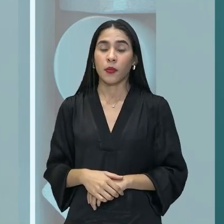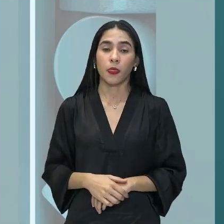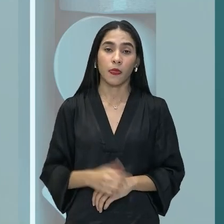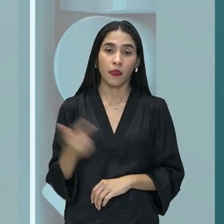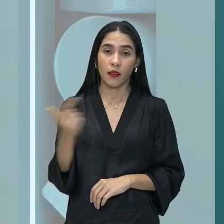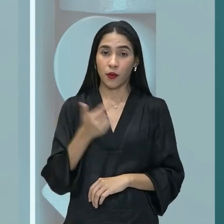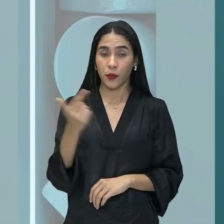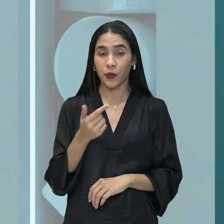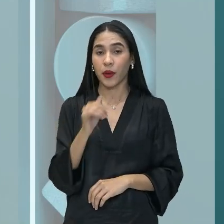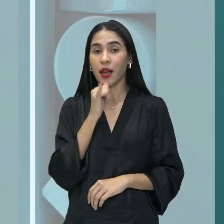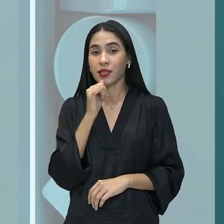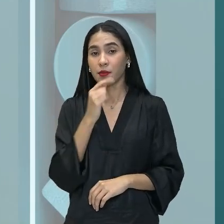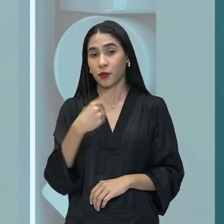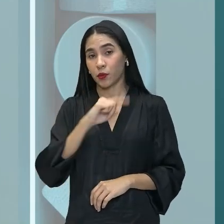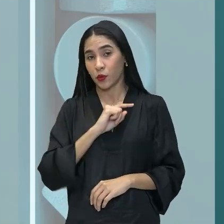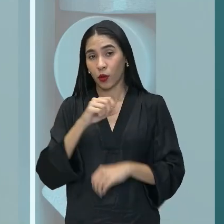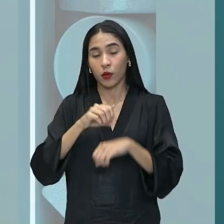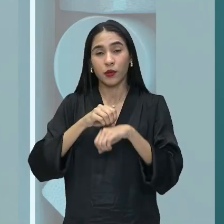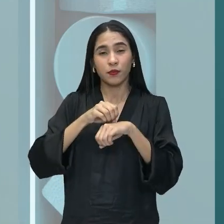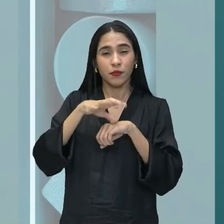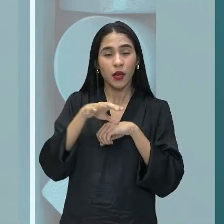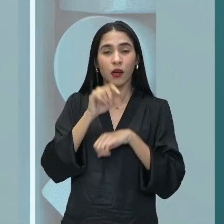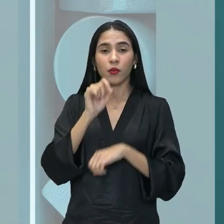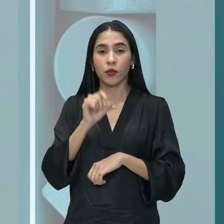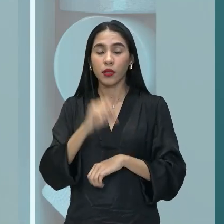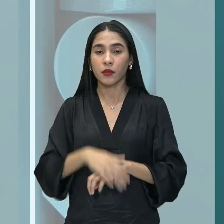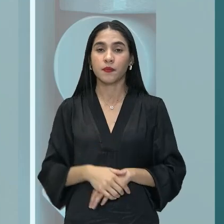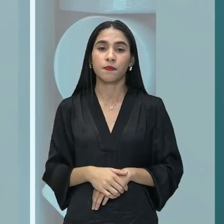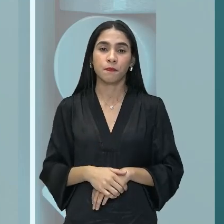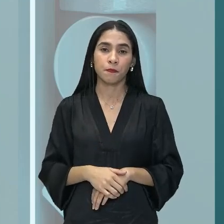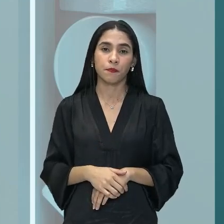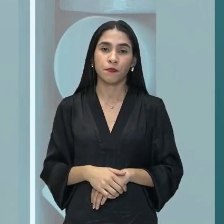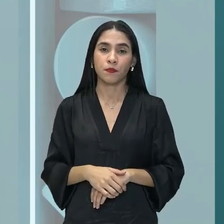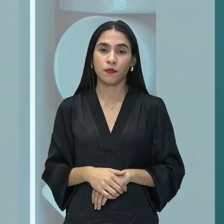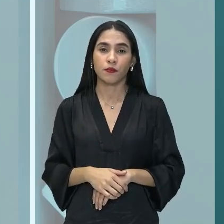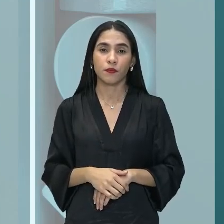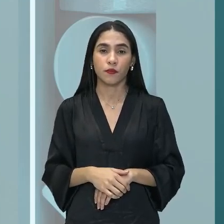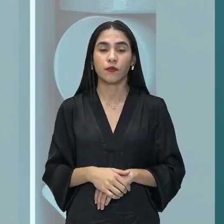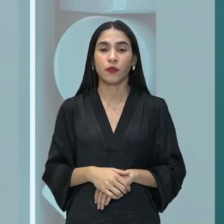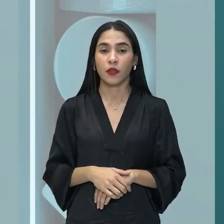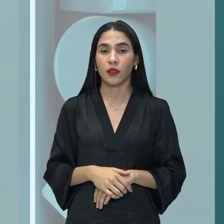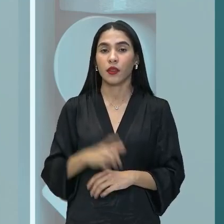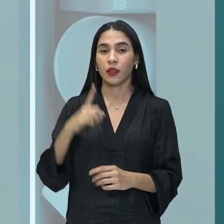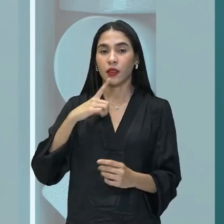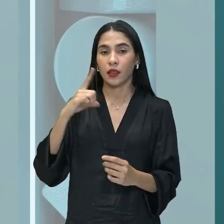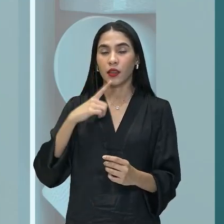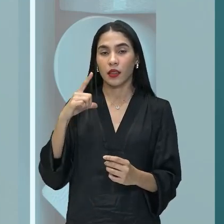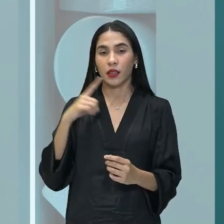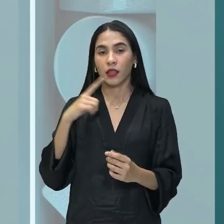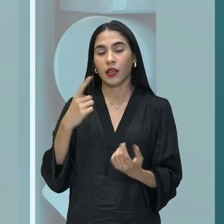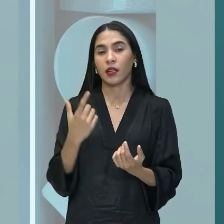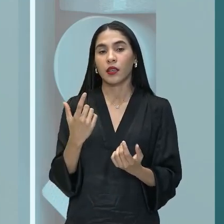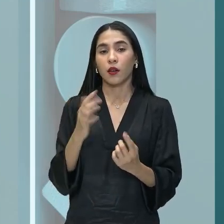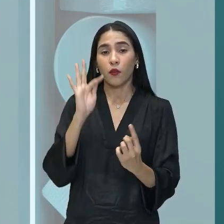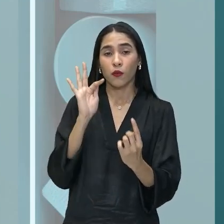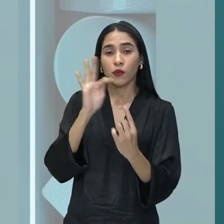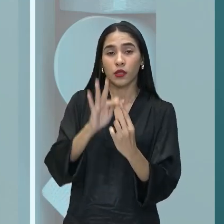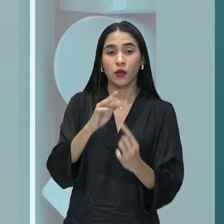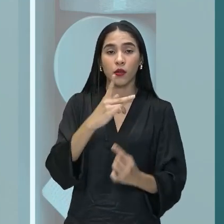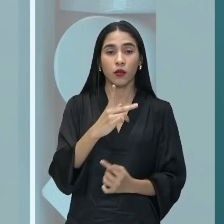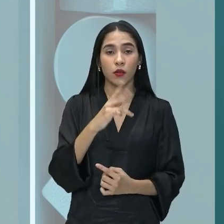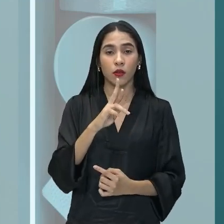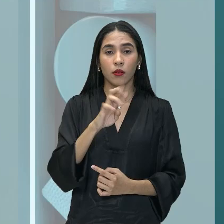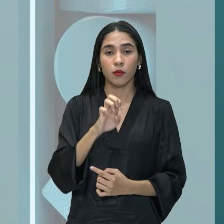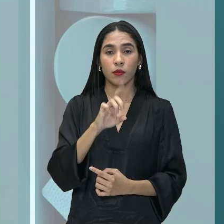exemplo, nós mencionamos aqui, foi exatamente as que exerce a função de predicativo. Ok? Então,